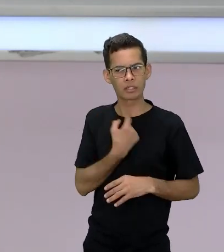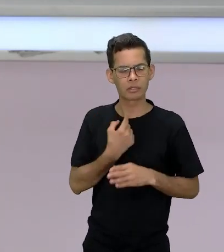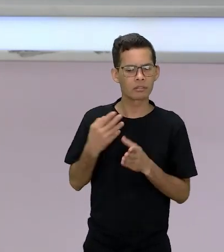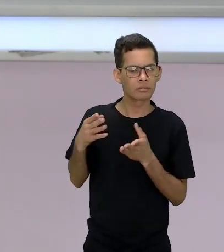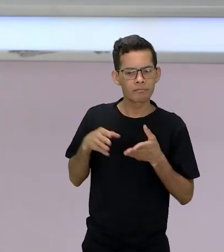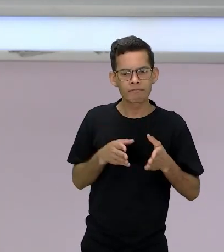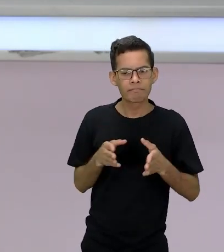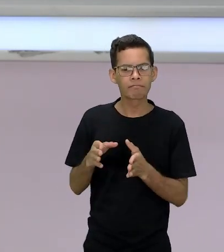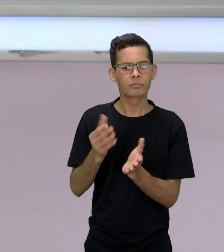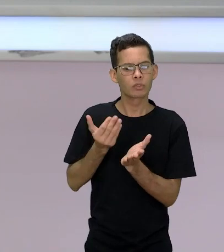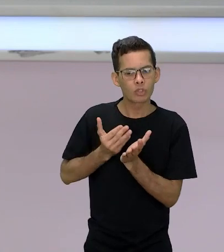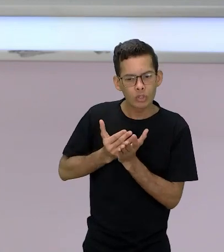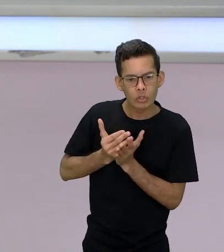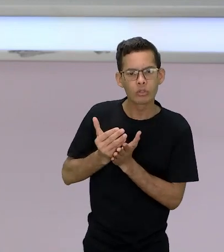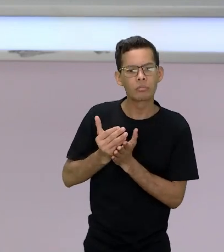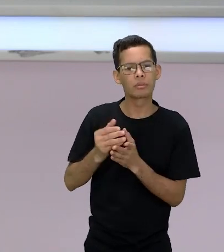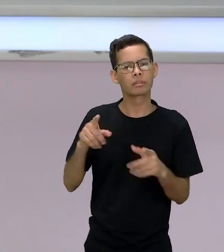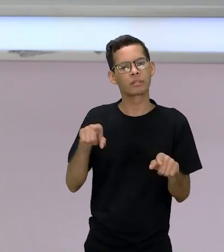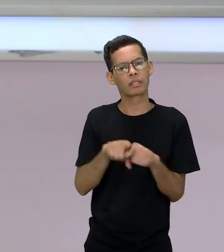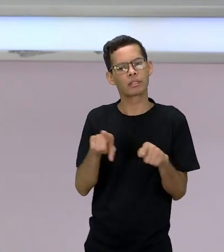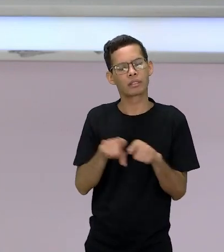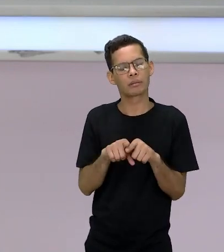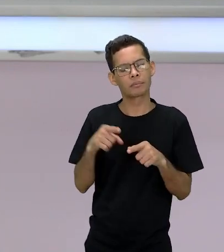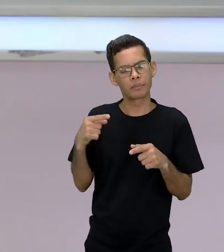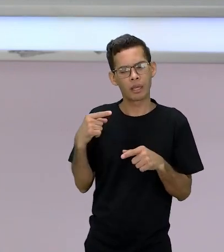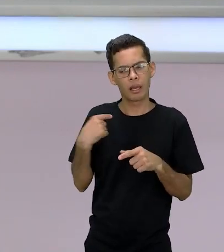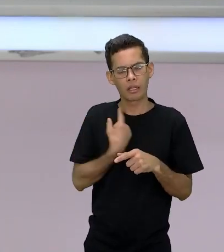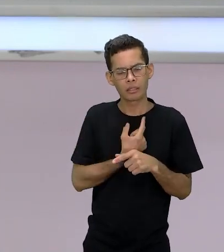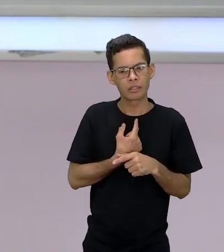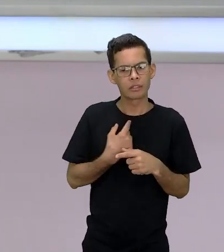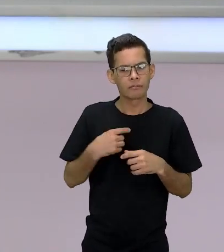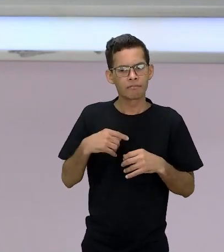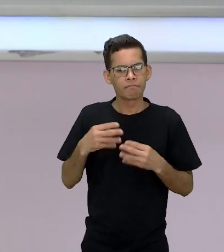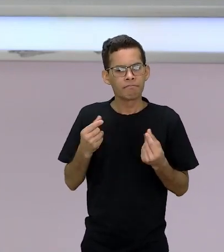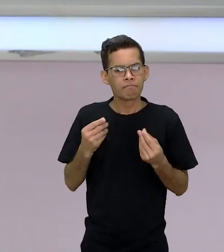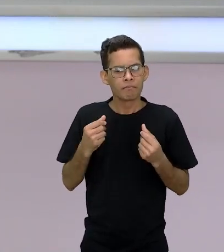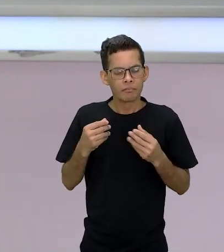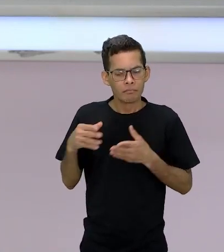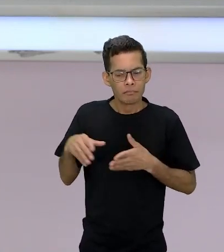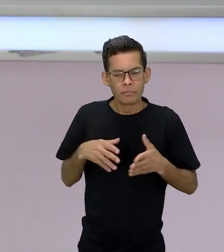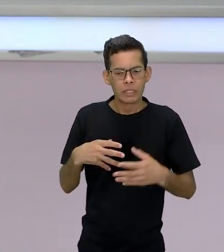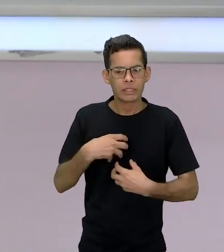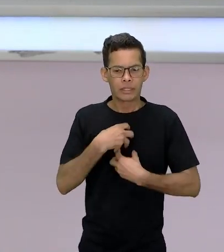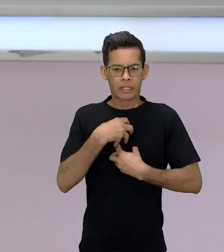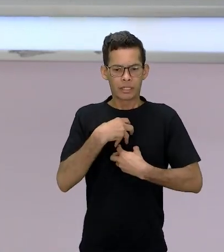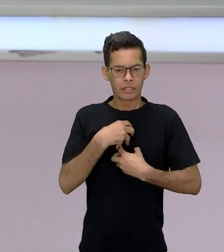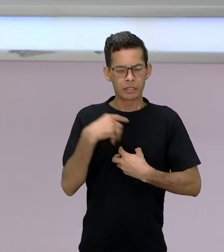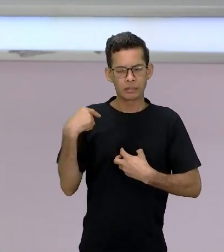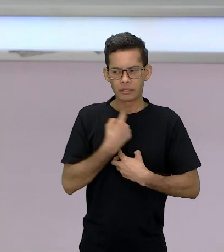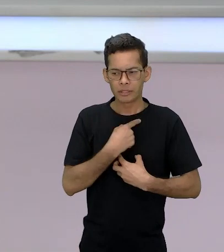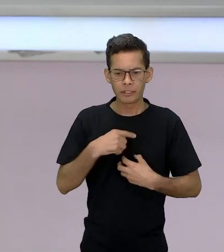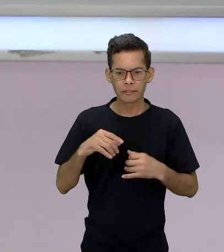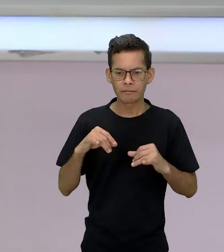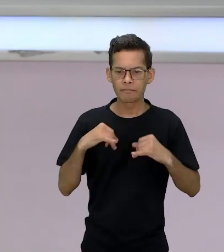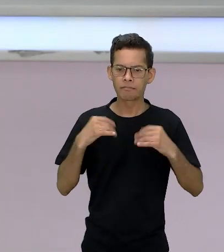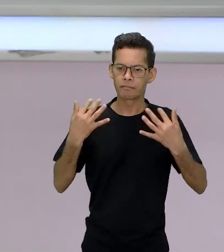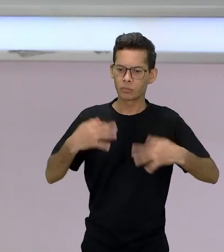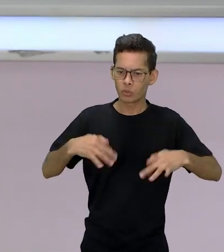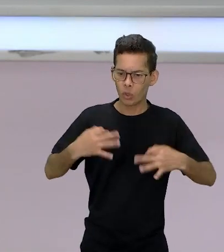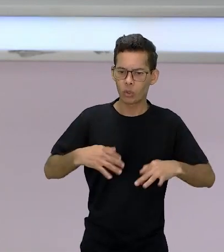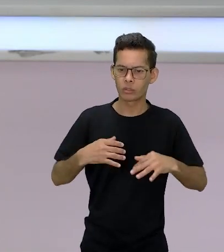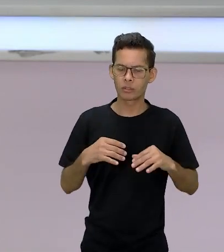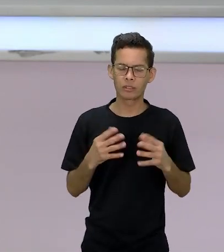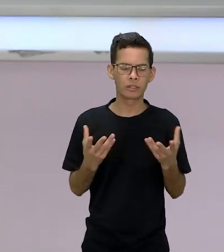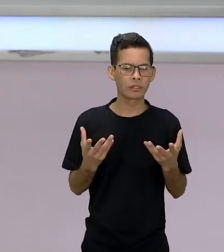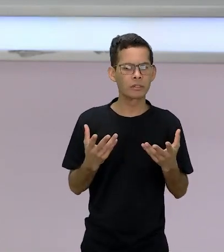maneira de você... Você toca em dores, porque a gente traz... A nossa história,